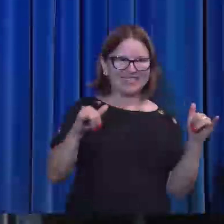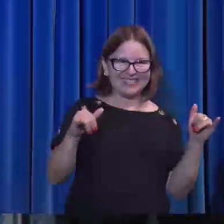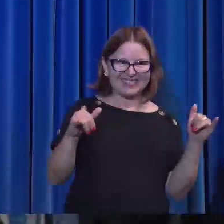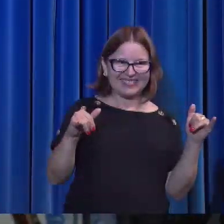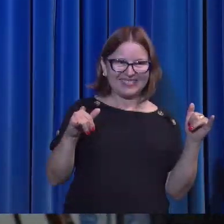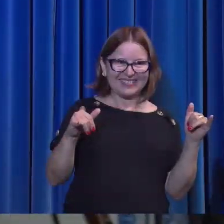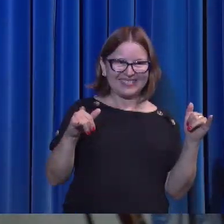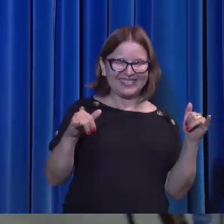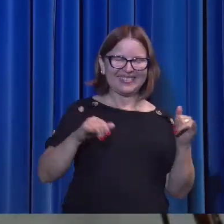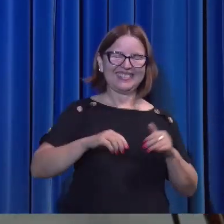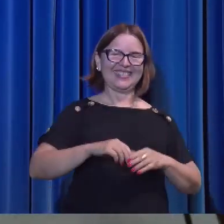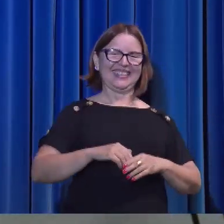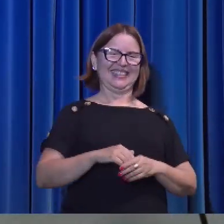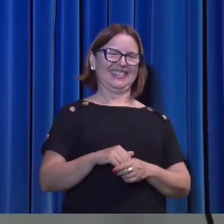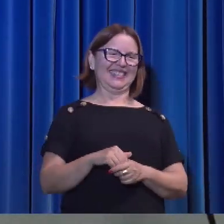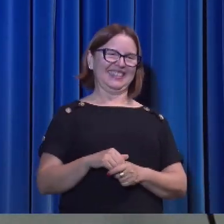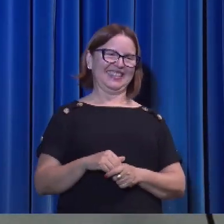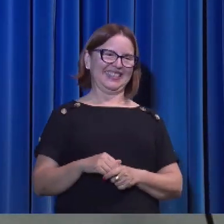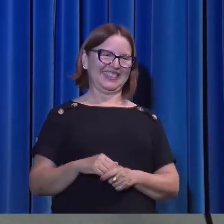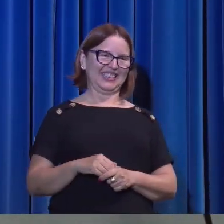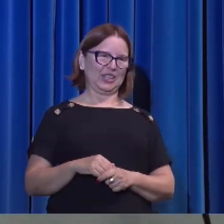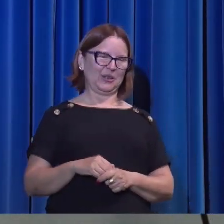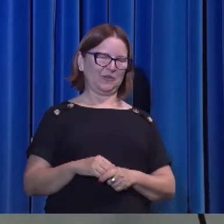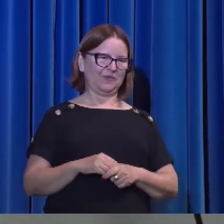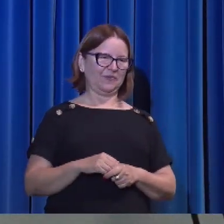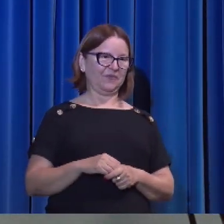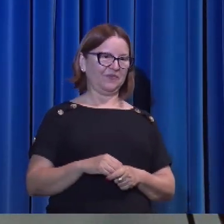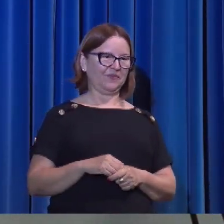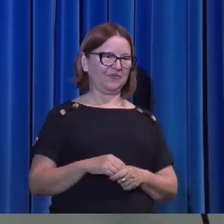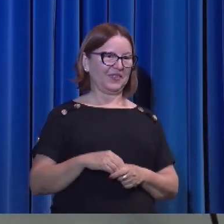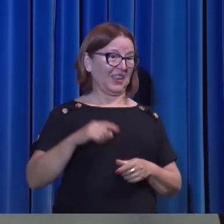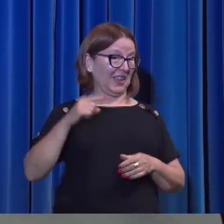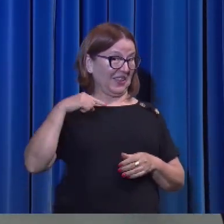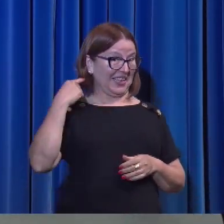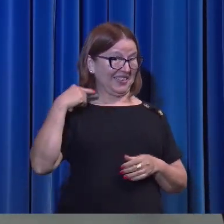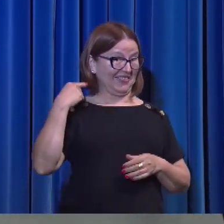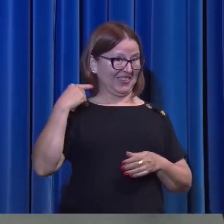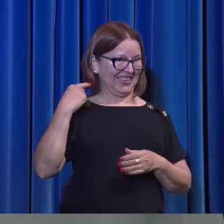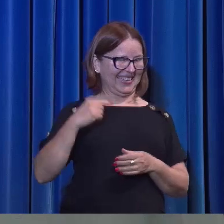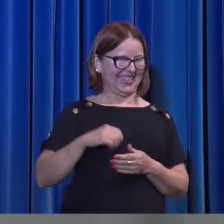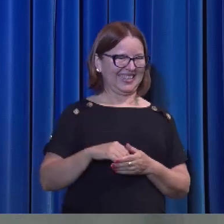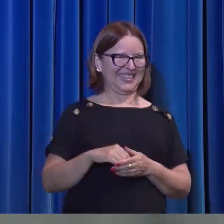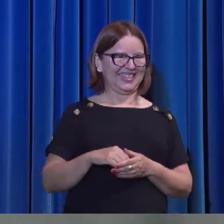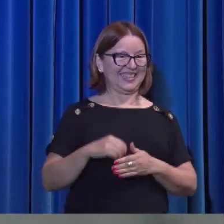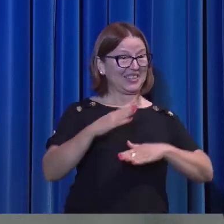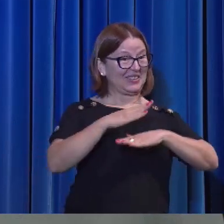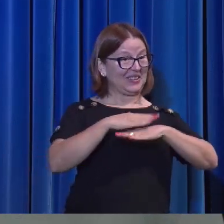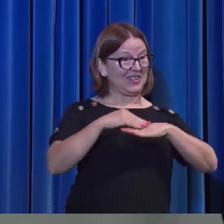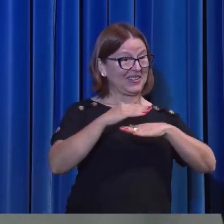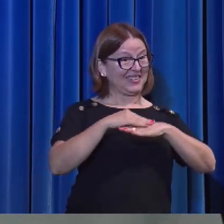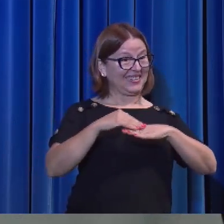Eita! O advogado, o Consolador, o outro